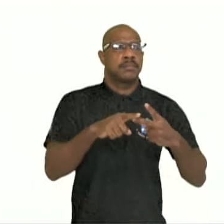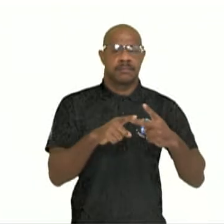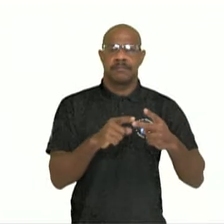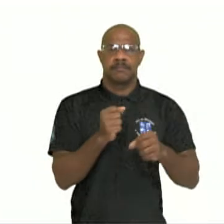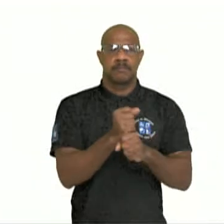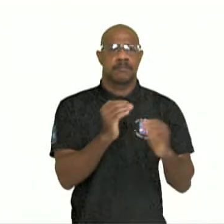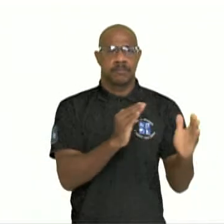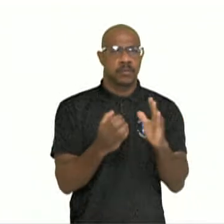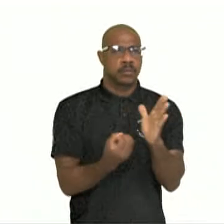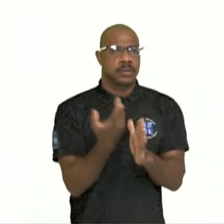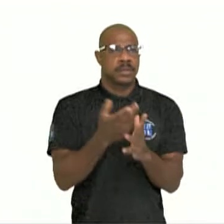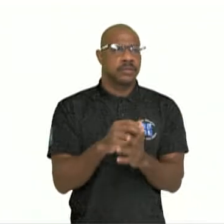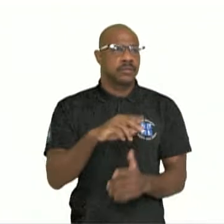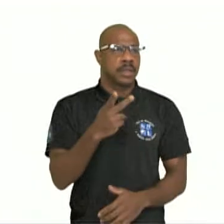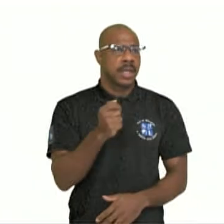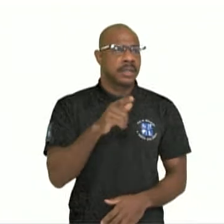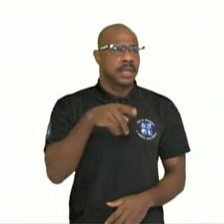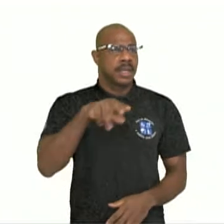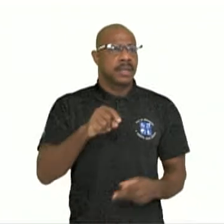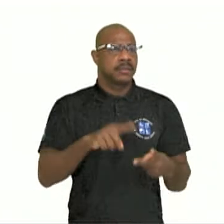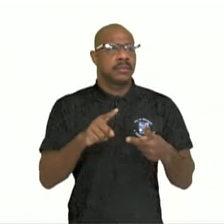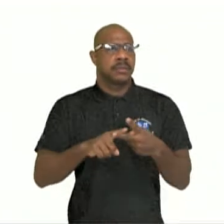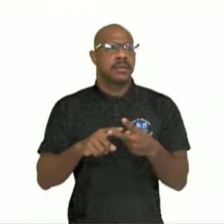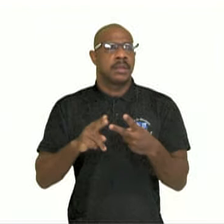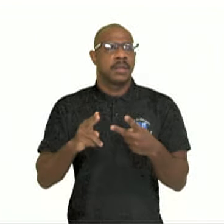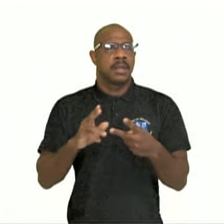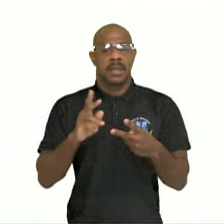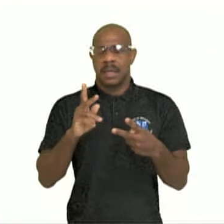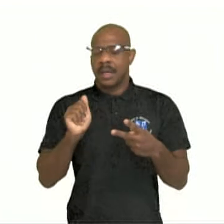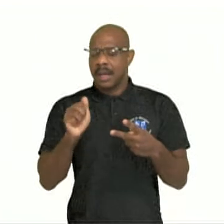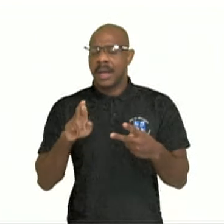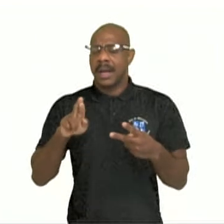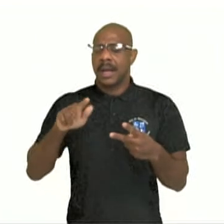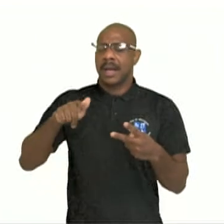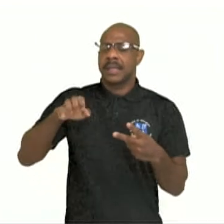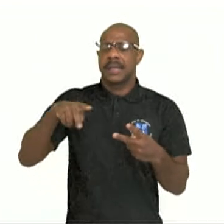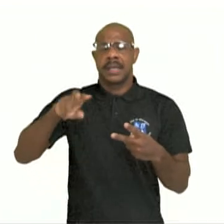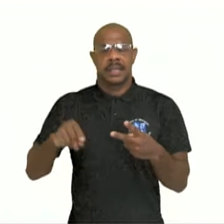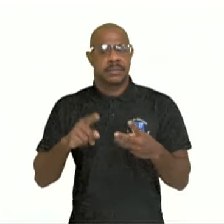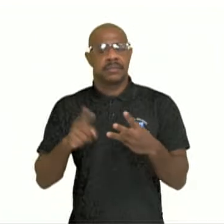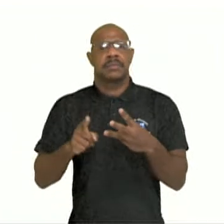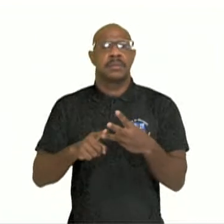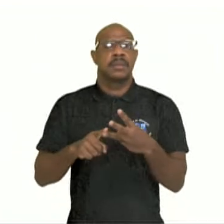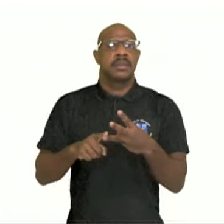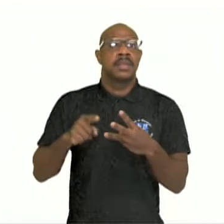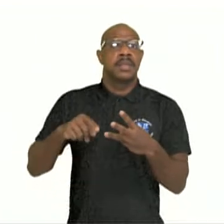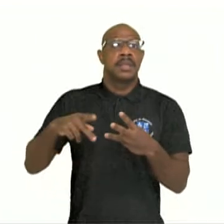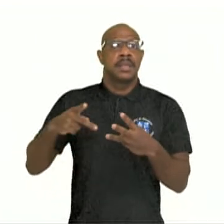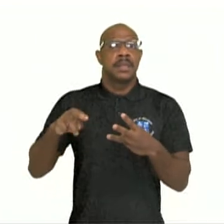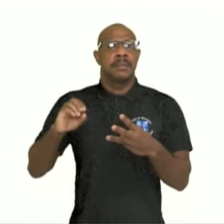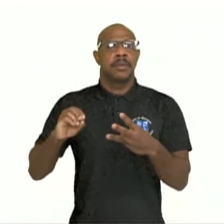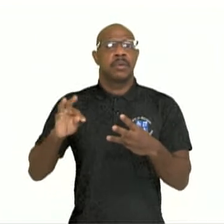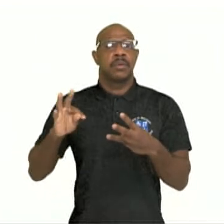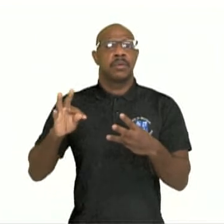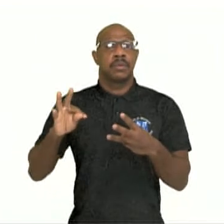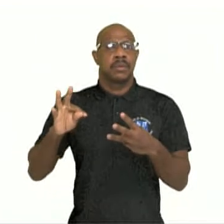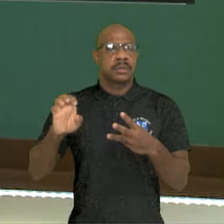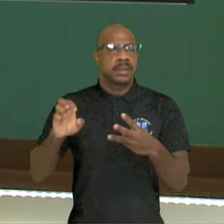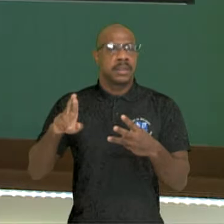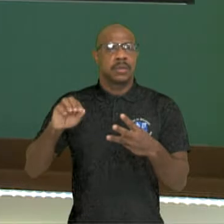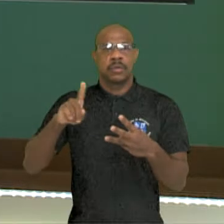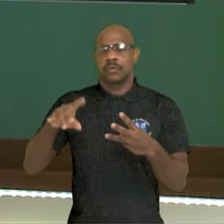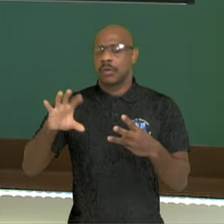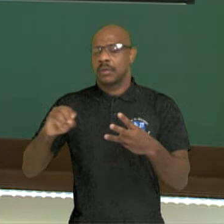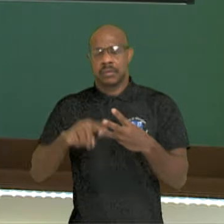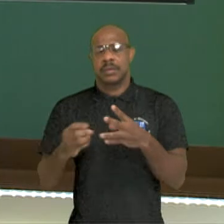que é o início, o resfriamento, arqueano, que é a formação dos oceanos, e o proterozoico, que é quando surgem as primeiras